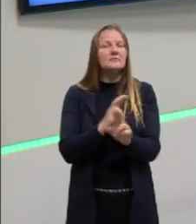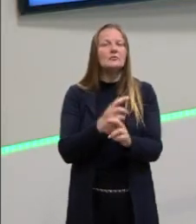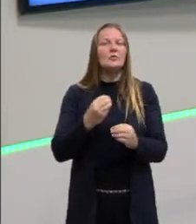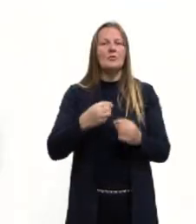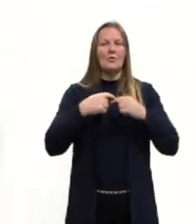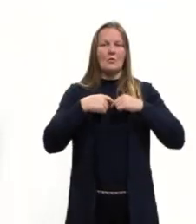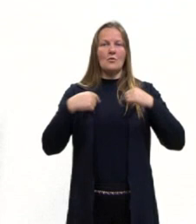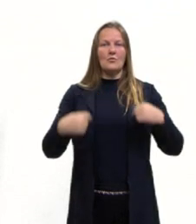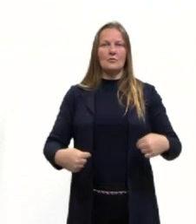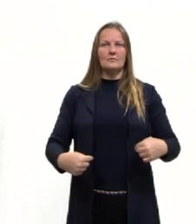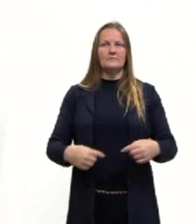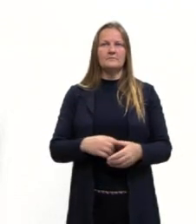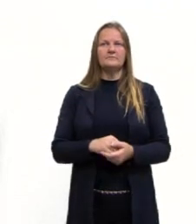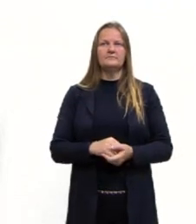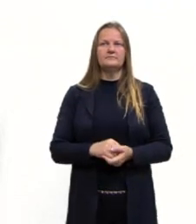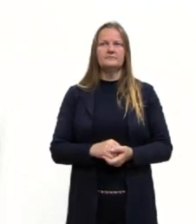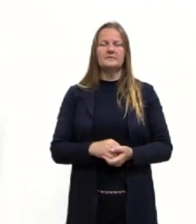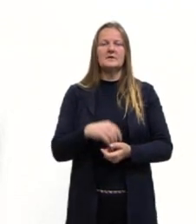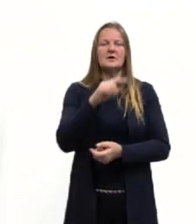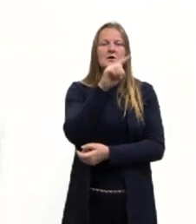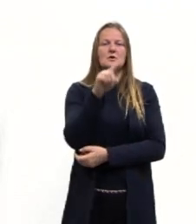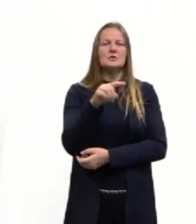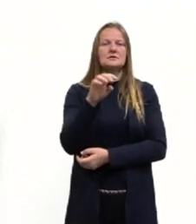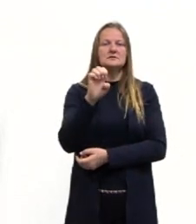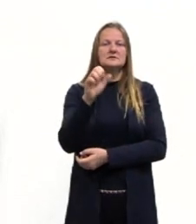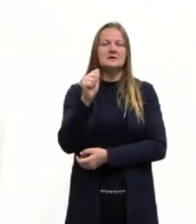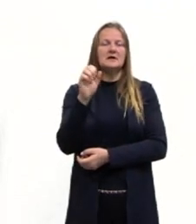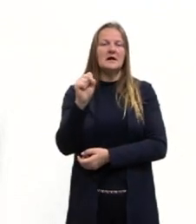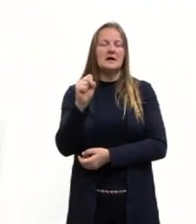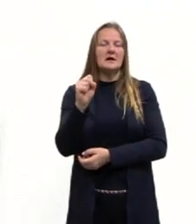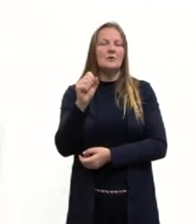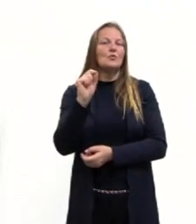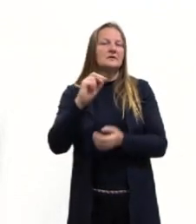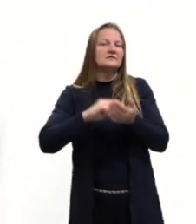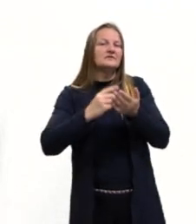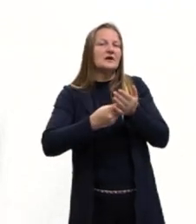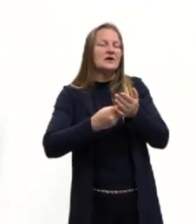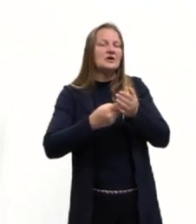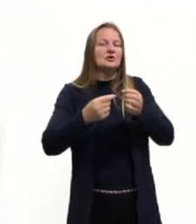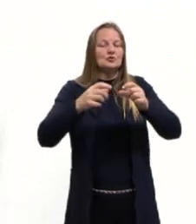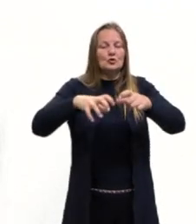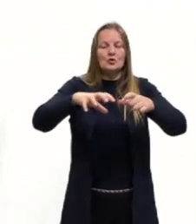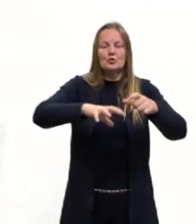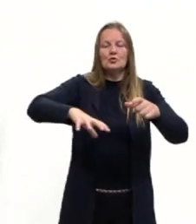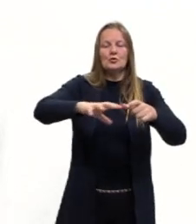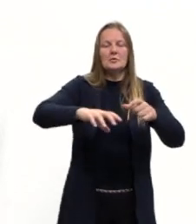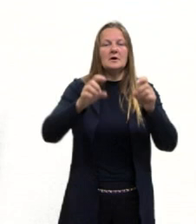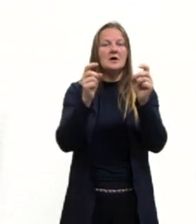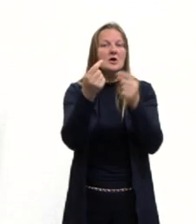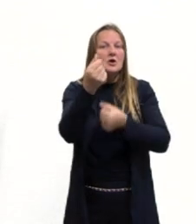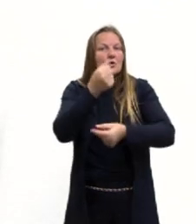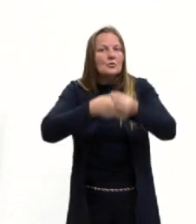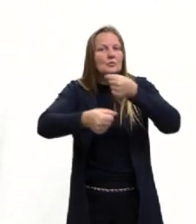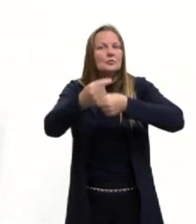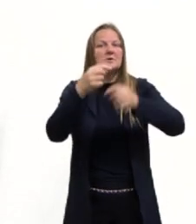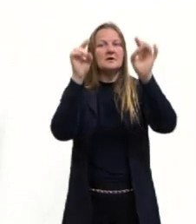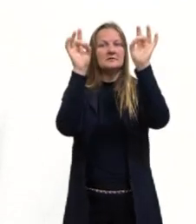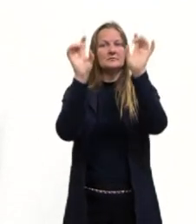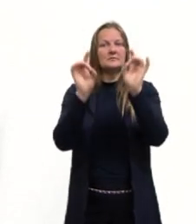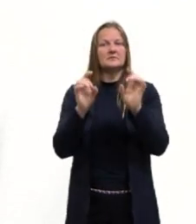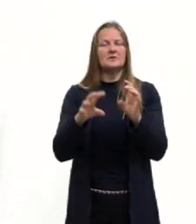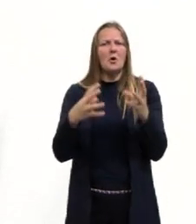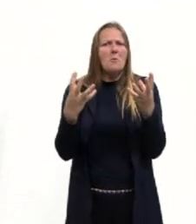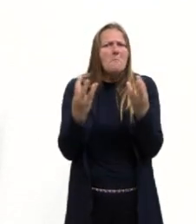a ZEA, né, zonas econômicas especiais, faz com que, então, tu tenha bastante pessoas, né, um